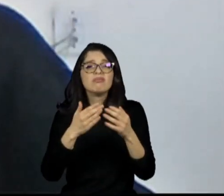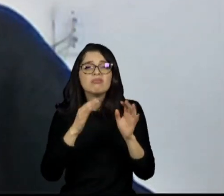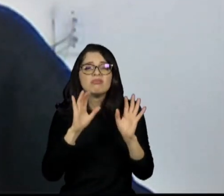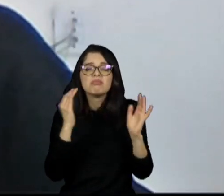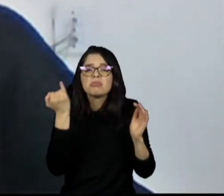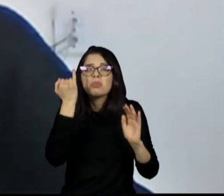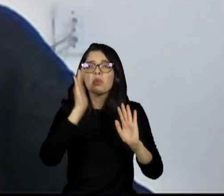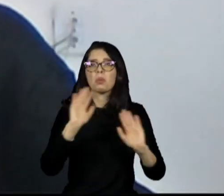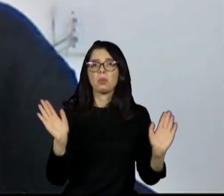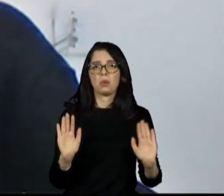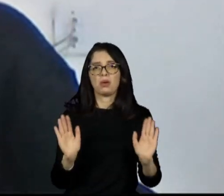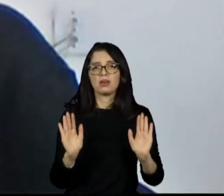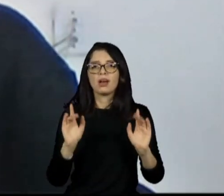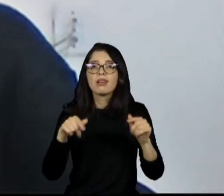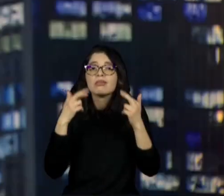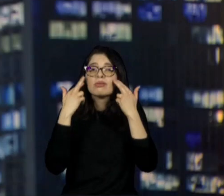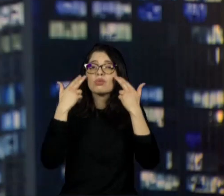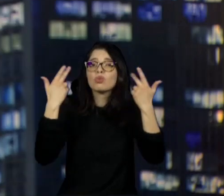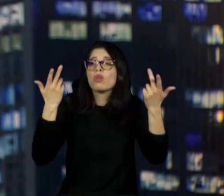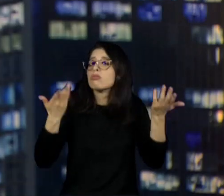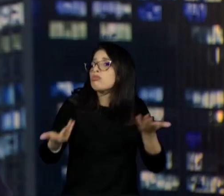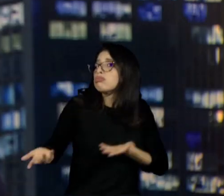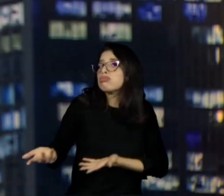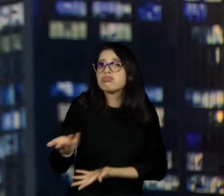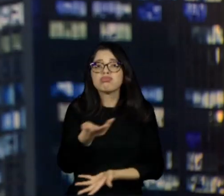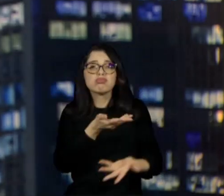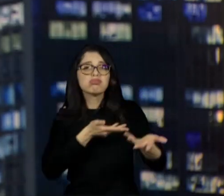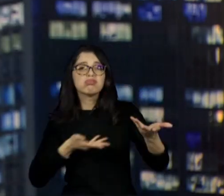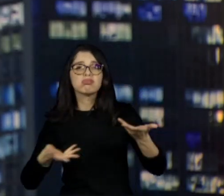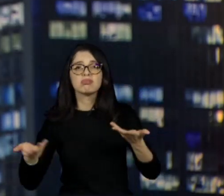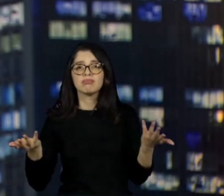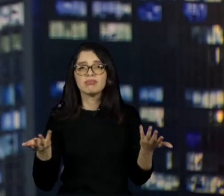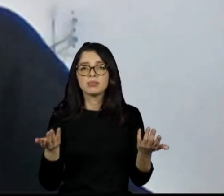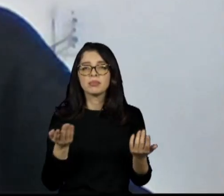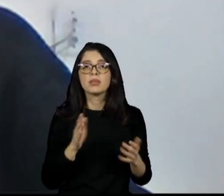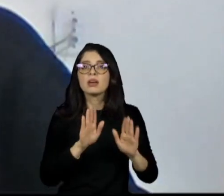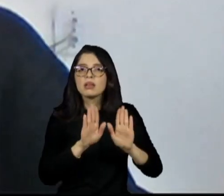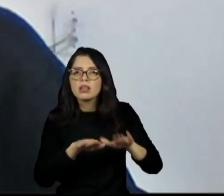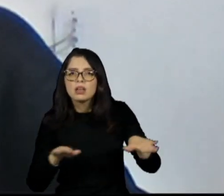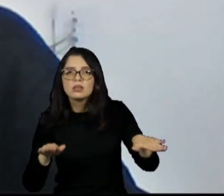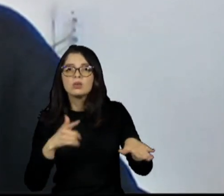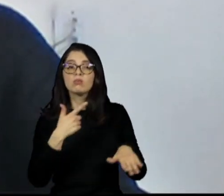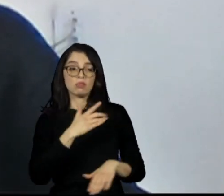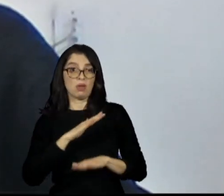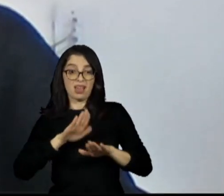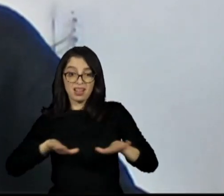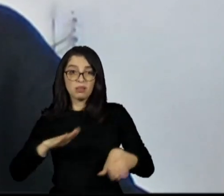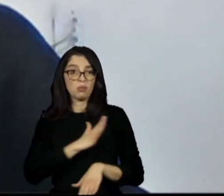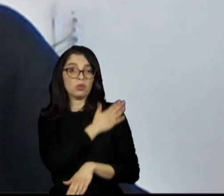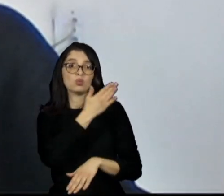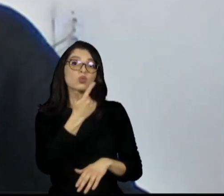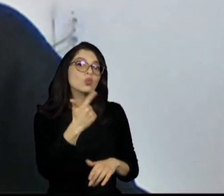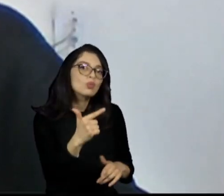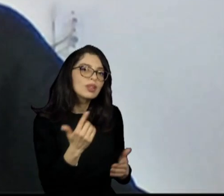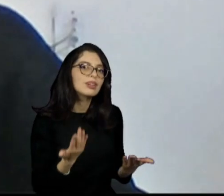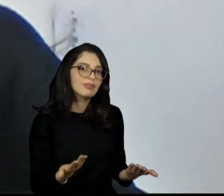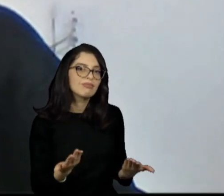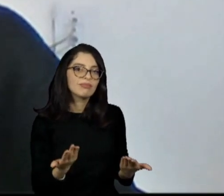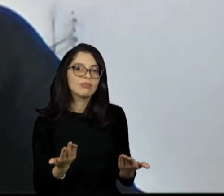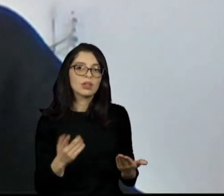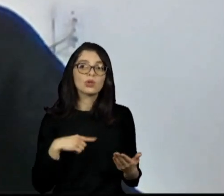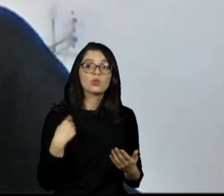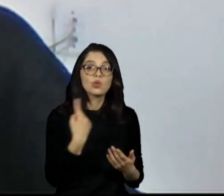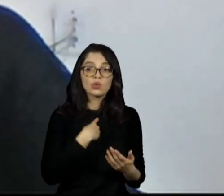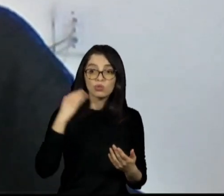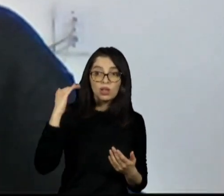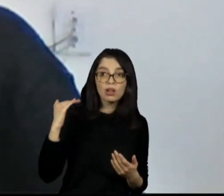Vai ser o normal. a gente sempre fala que a criança em si, ela não tem nenhum preconceito. A gente adulto que tem esses